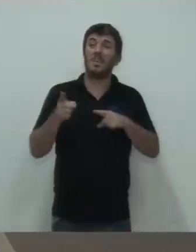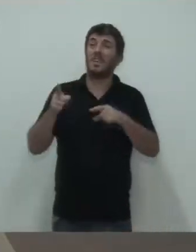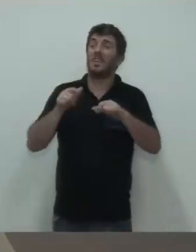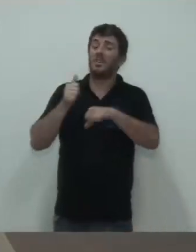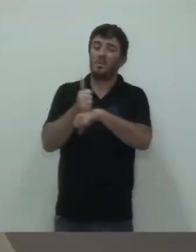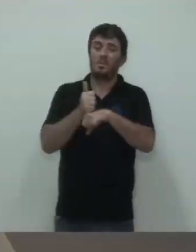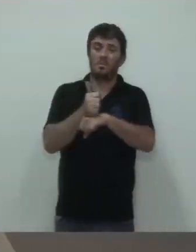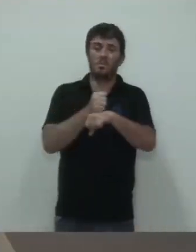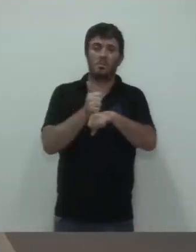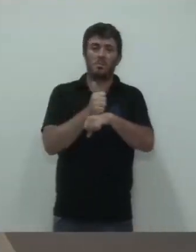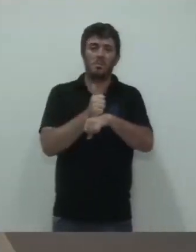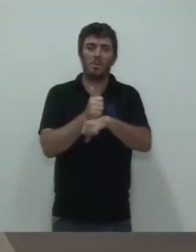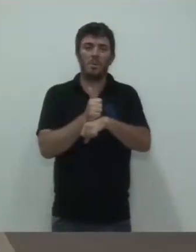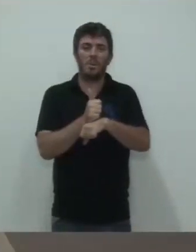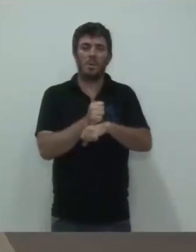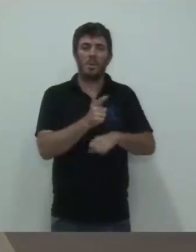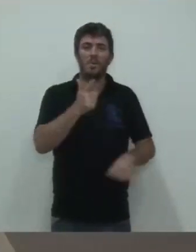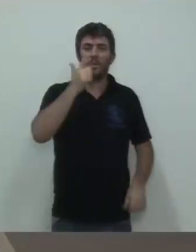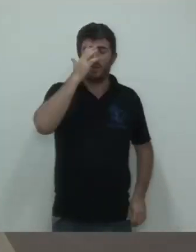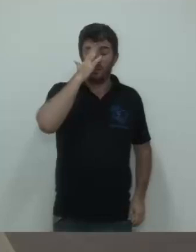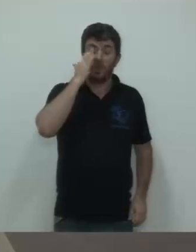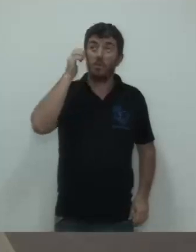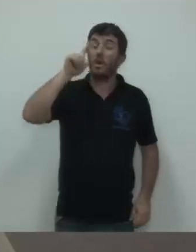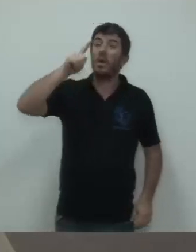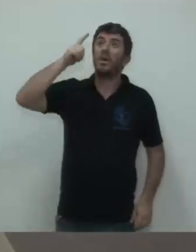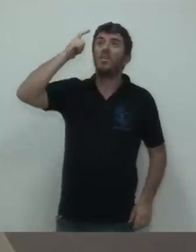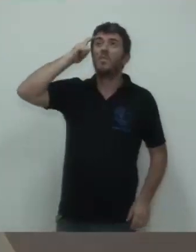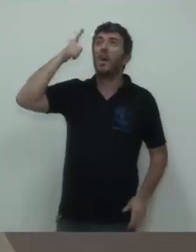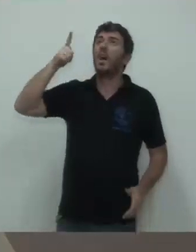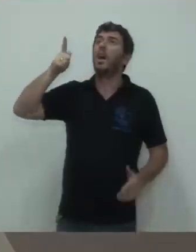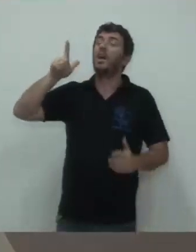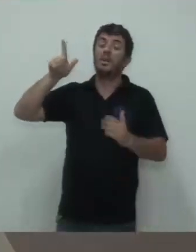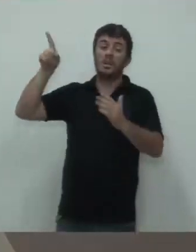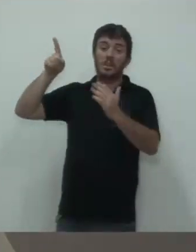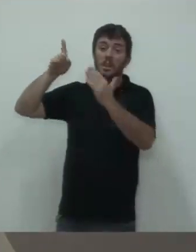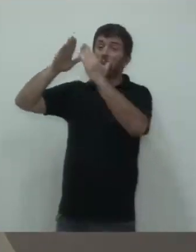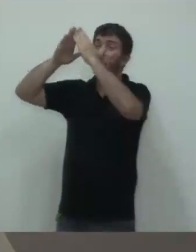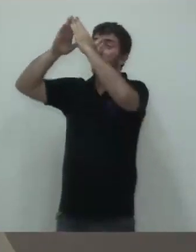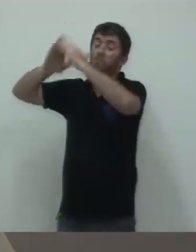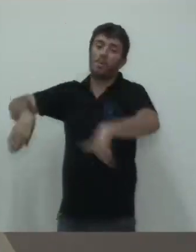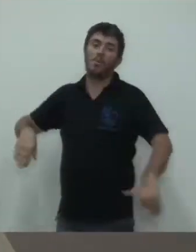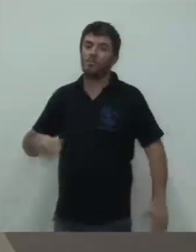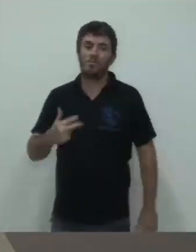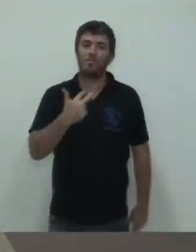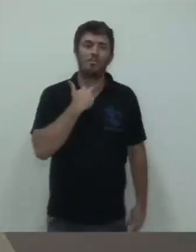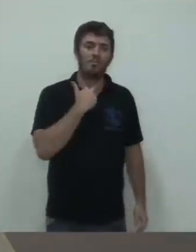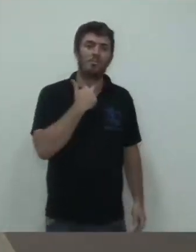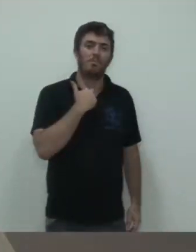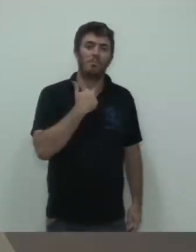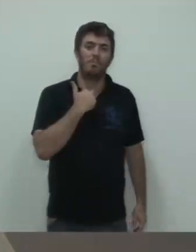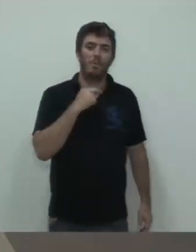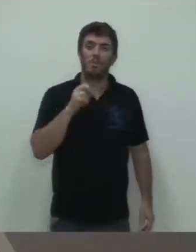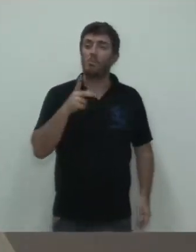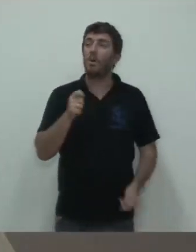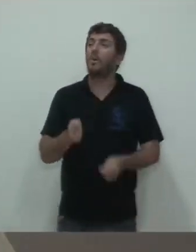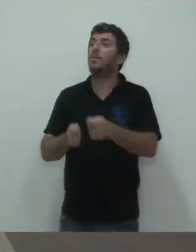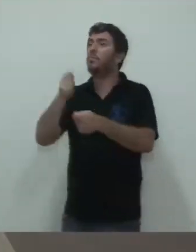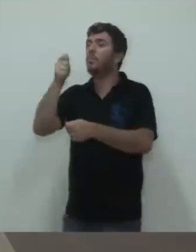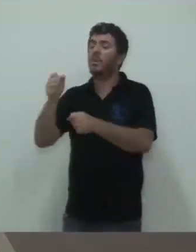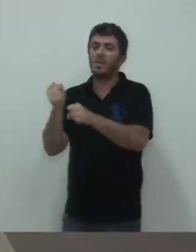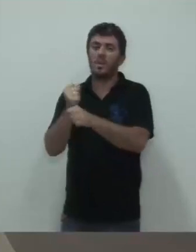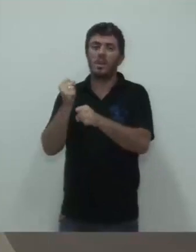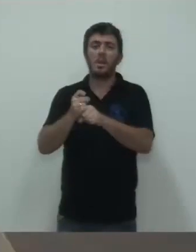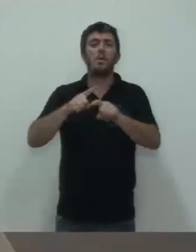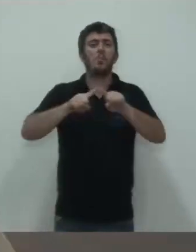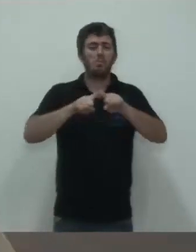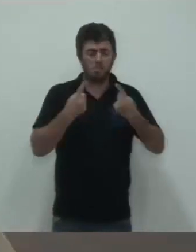como alguns imaginam, vai lá ou demolir, não, ela é tombada a estação, ou mesmo vai lá, pinta, faz uma reforma, não pode. Mas o